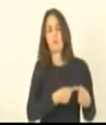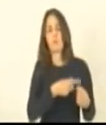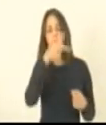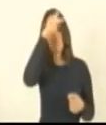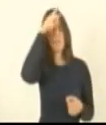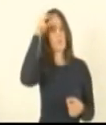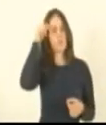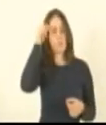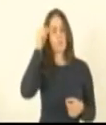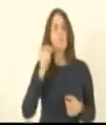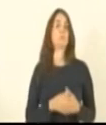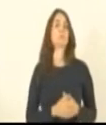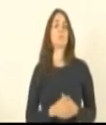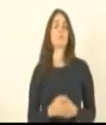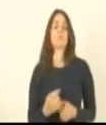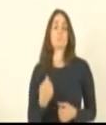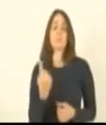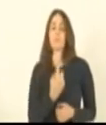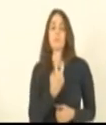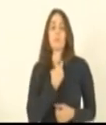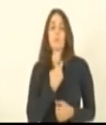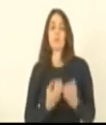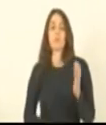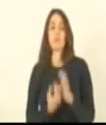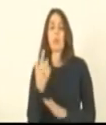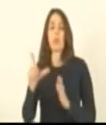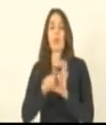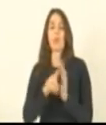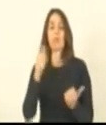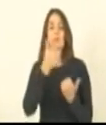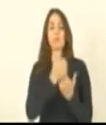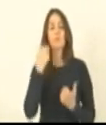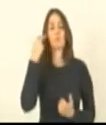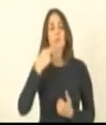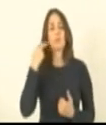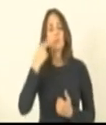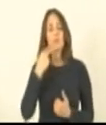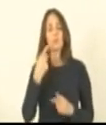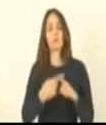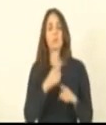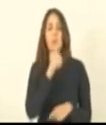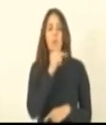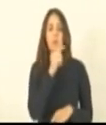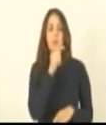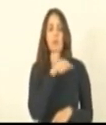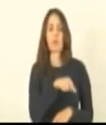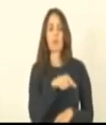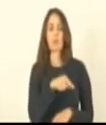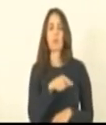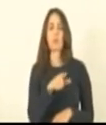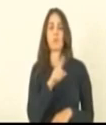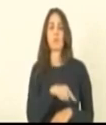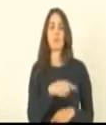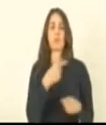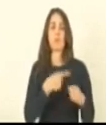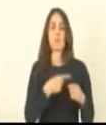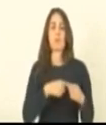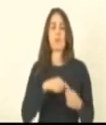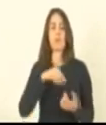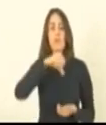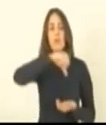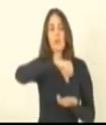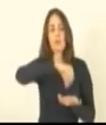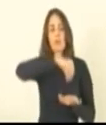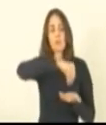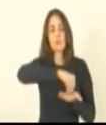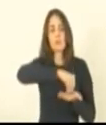legislando no lugar dos vereadores porque a água muitos casos são Cezã mas muitos